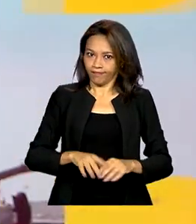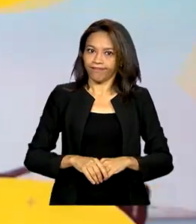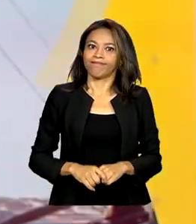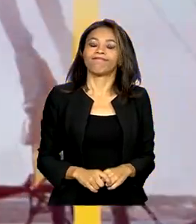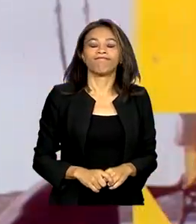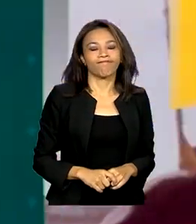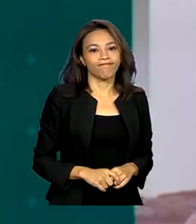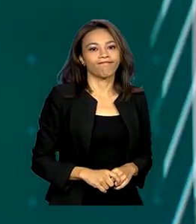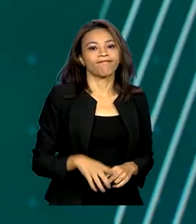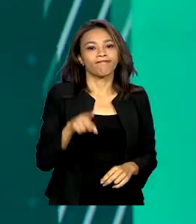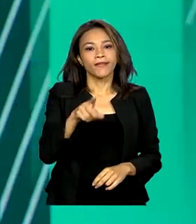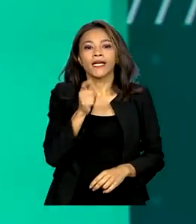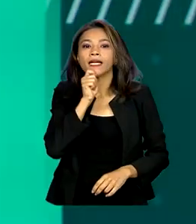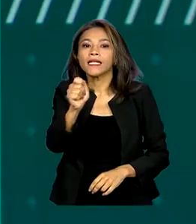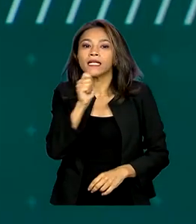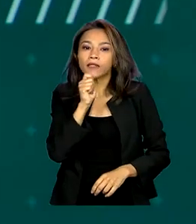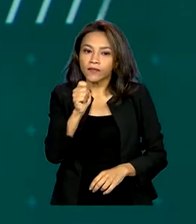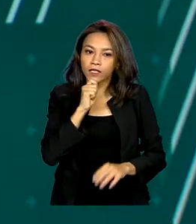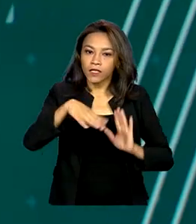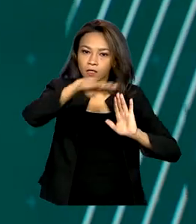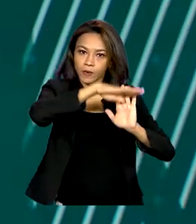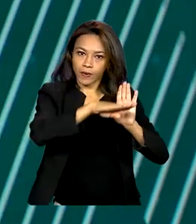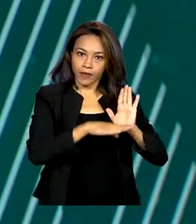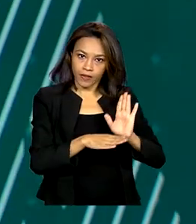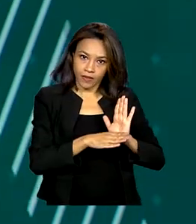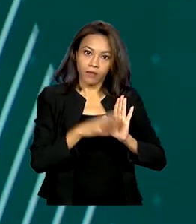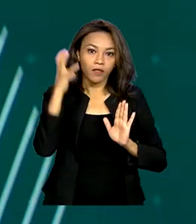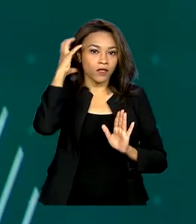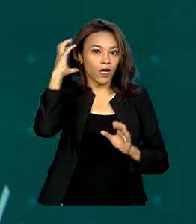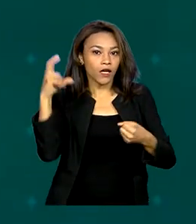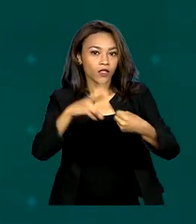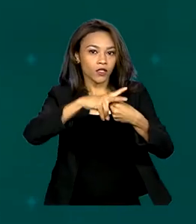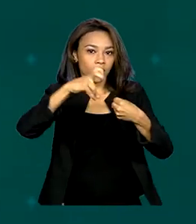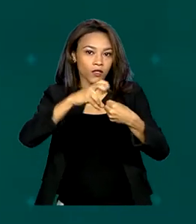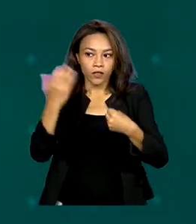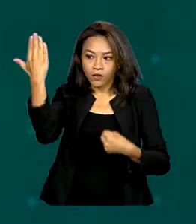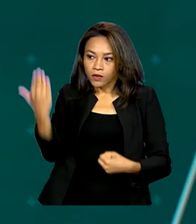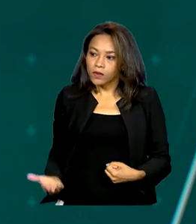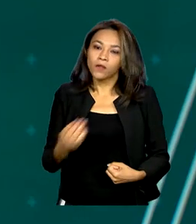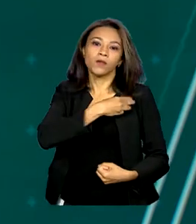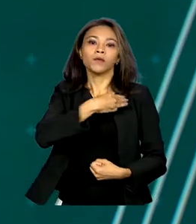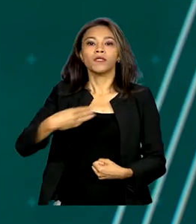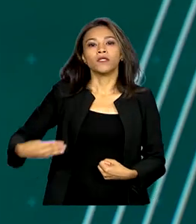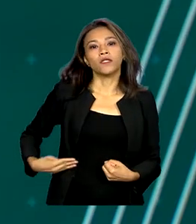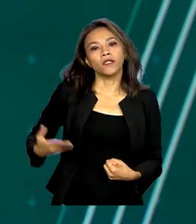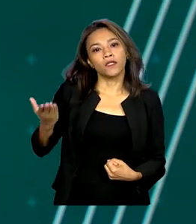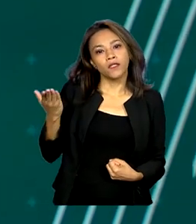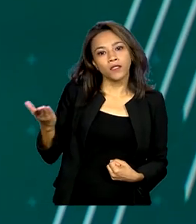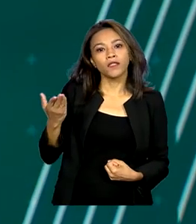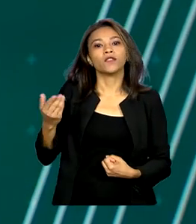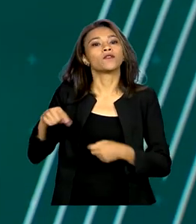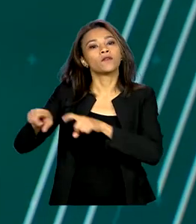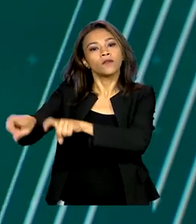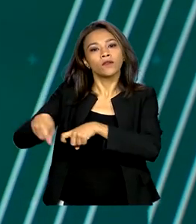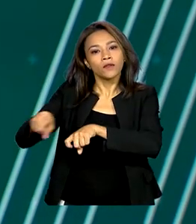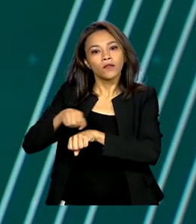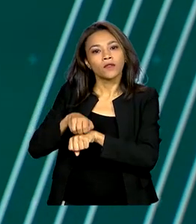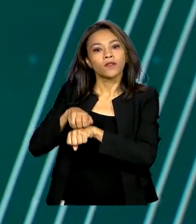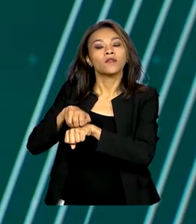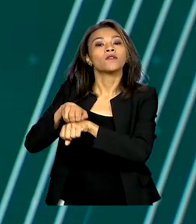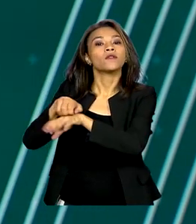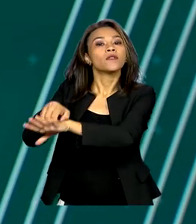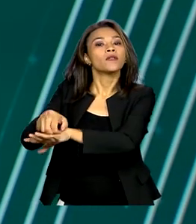E em entrevista ao programa de rádio A Voz do Brasil, o ministro do Desenvolvimento Agrário e Agricultura Familiar